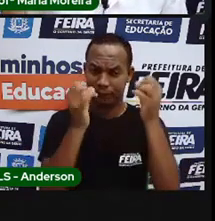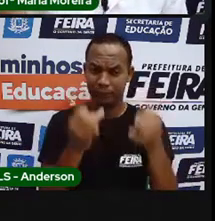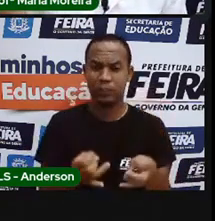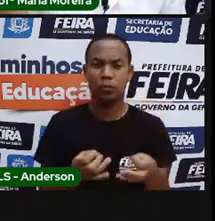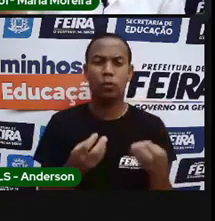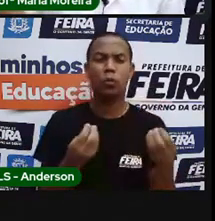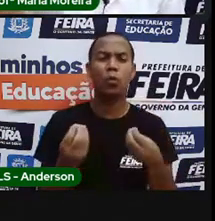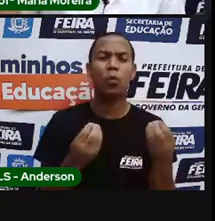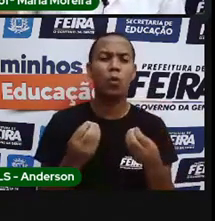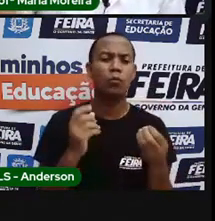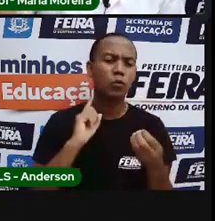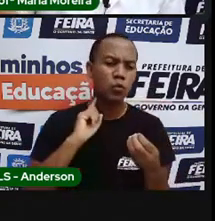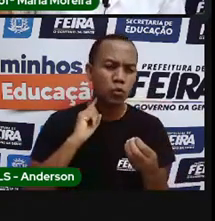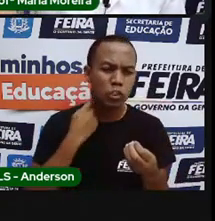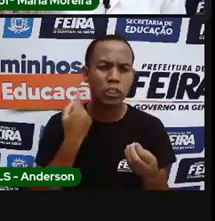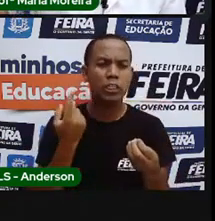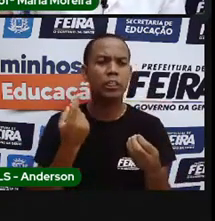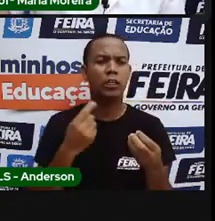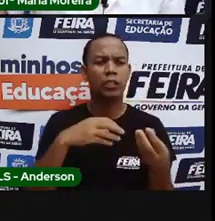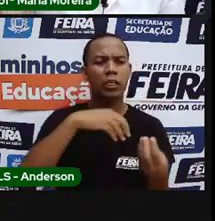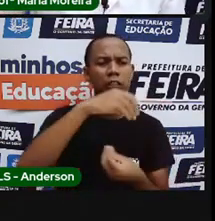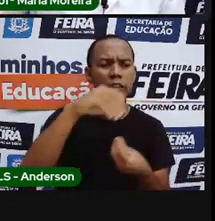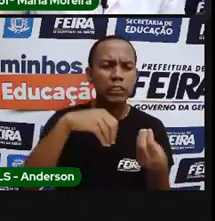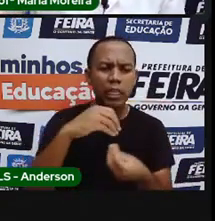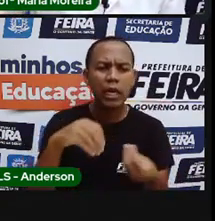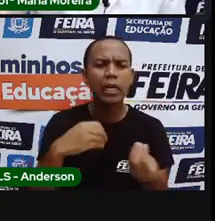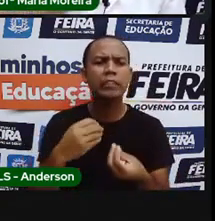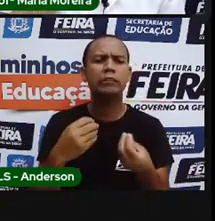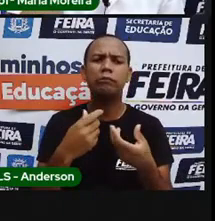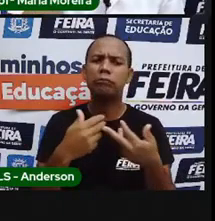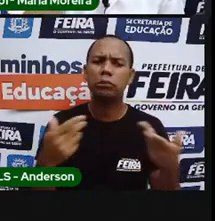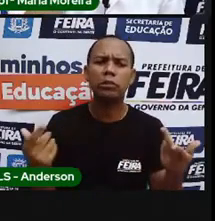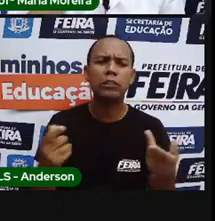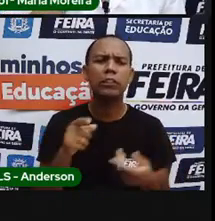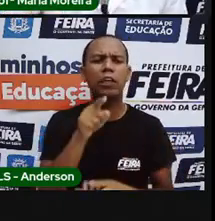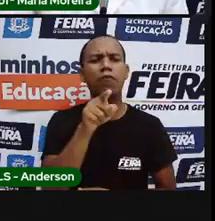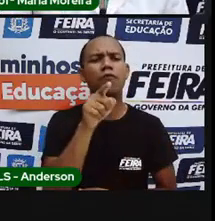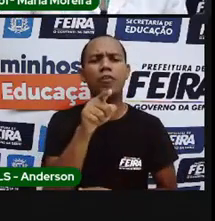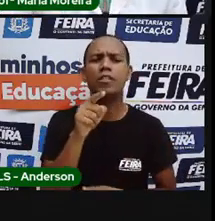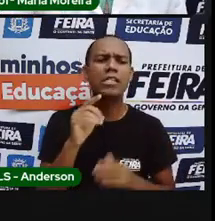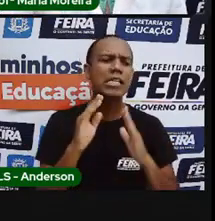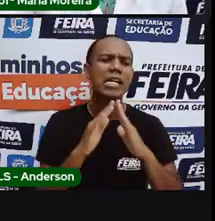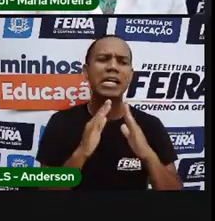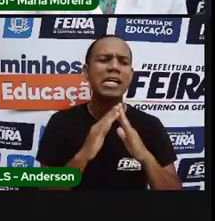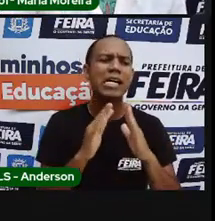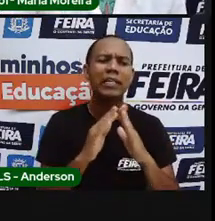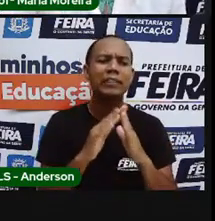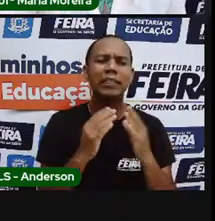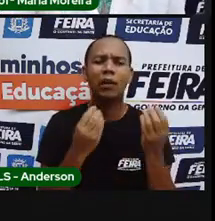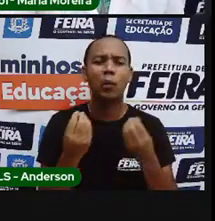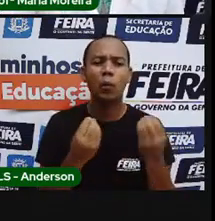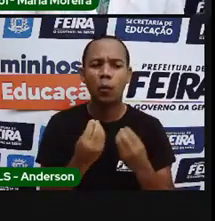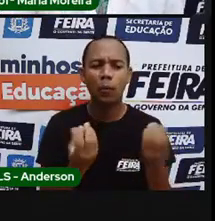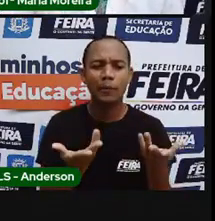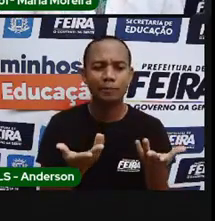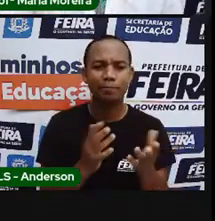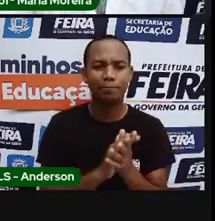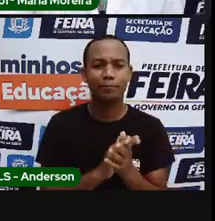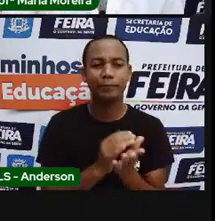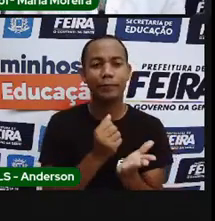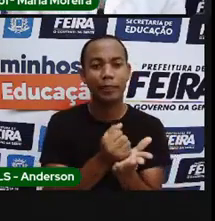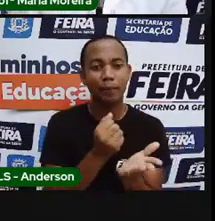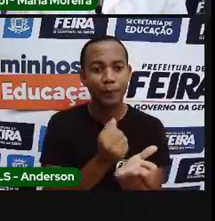lixo sobre reutilização sobre reciclagem, compostagem Mas e você? O que você pode fazer para contribuir com isso?